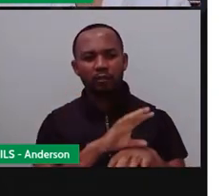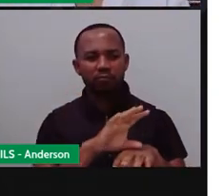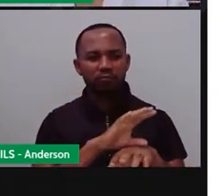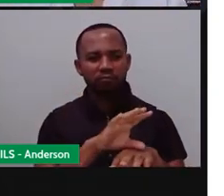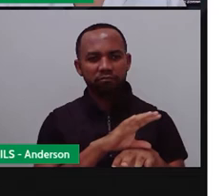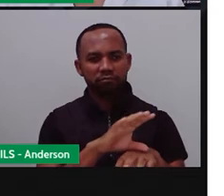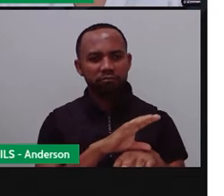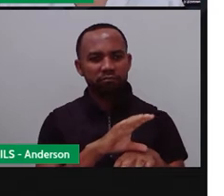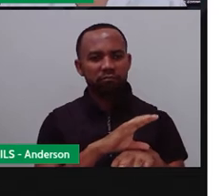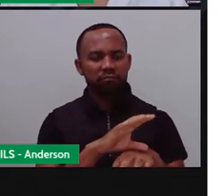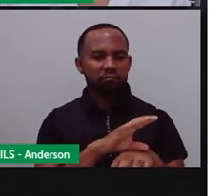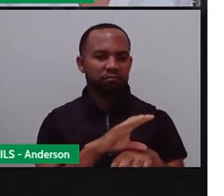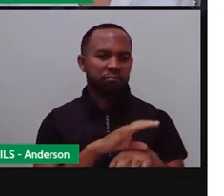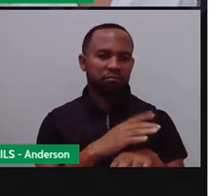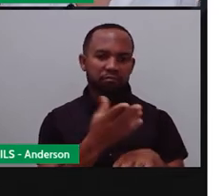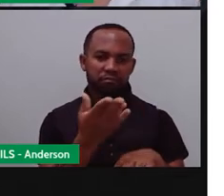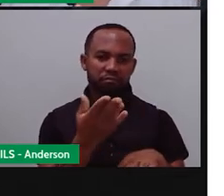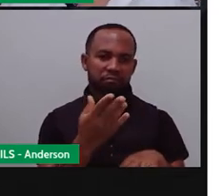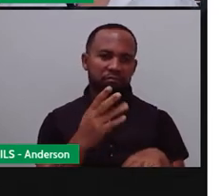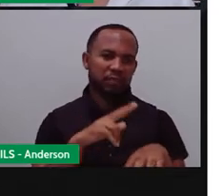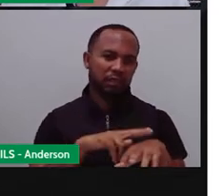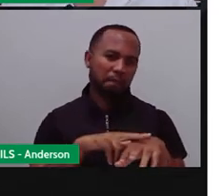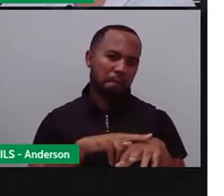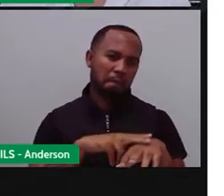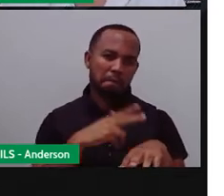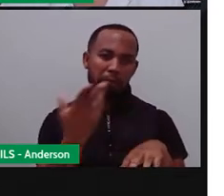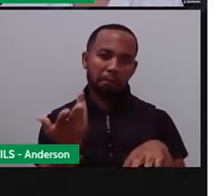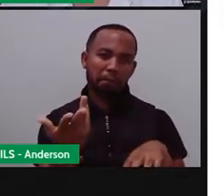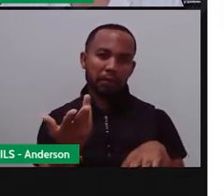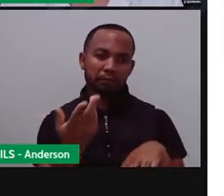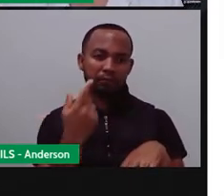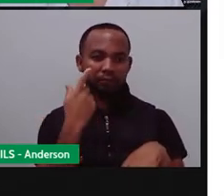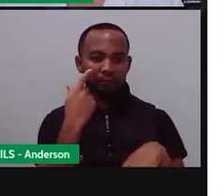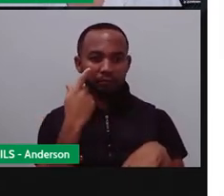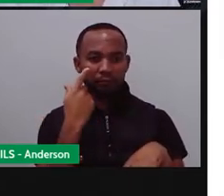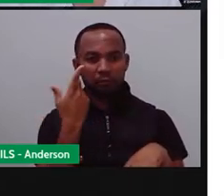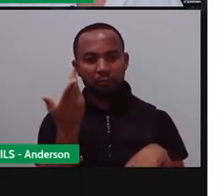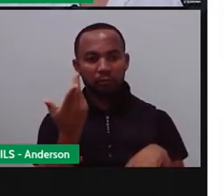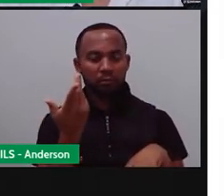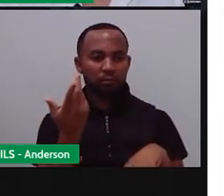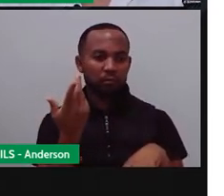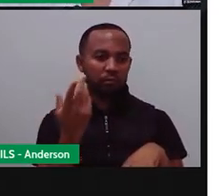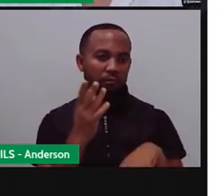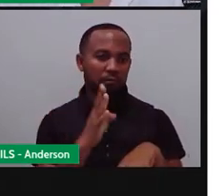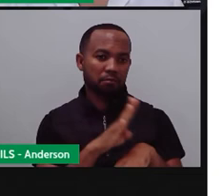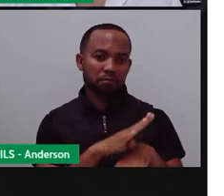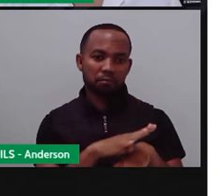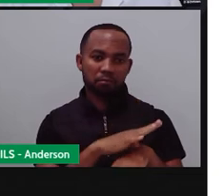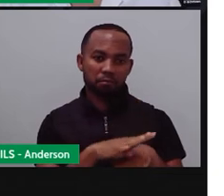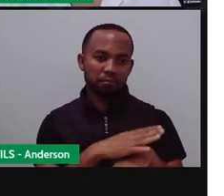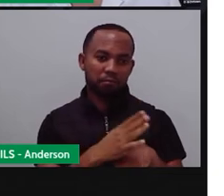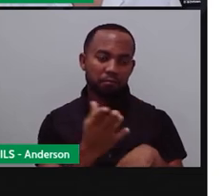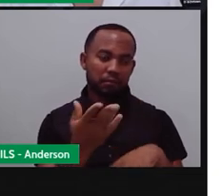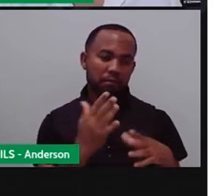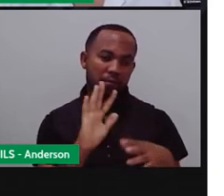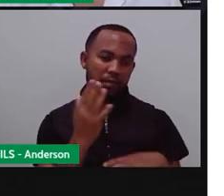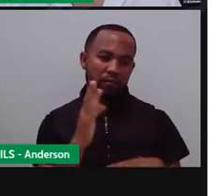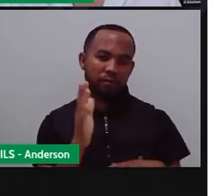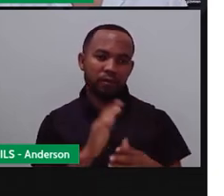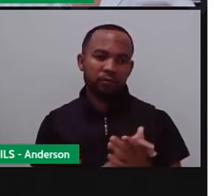gente tem esmalte nude, uma camisa nude, que é o quê? Beige, tá? Que são de tons de cinza, marrom.